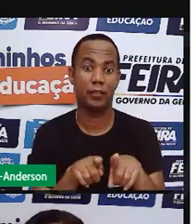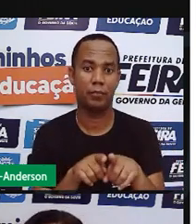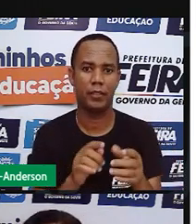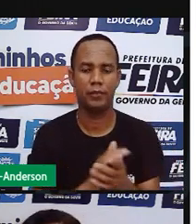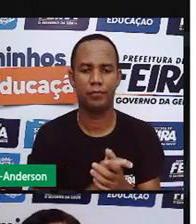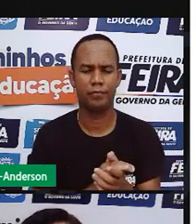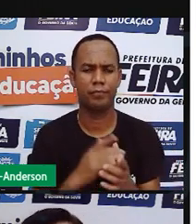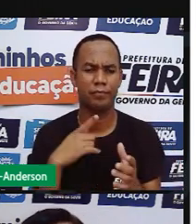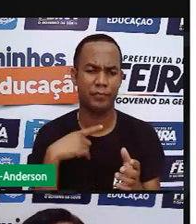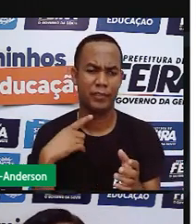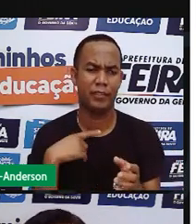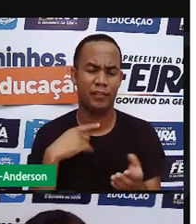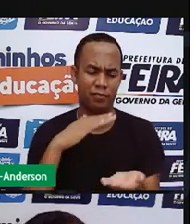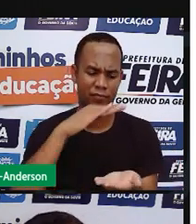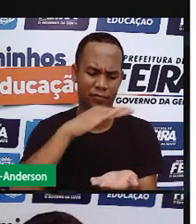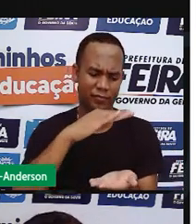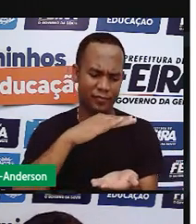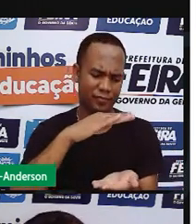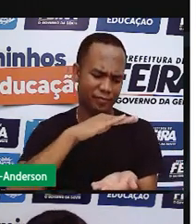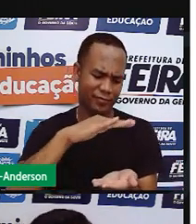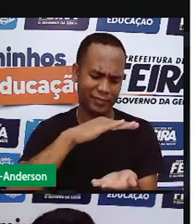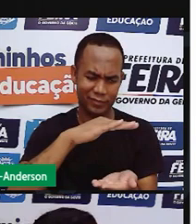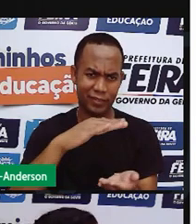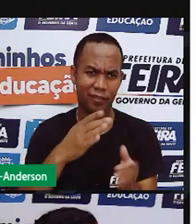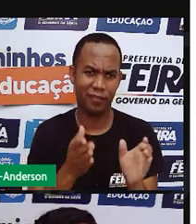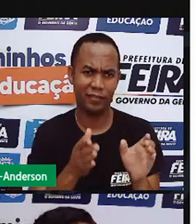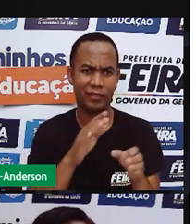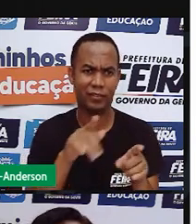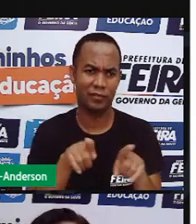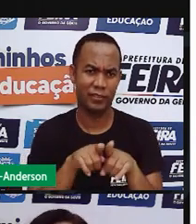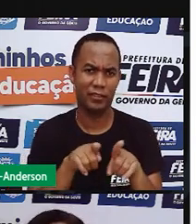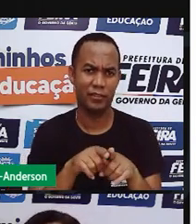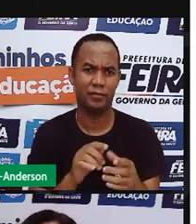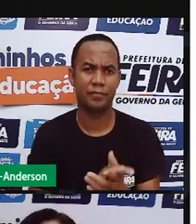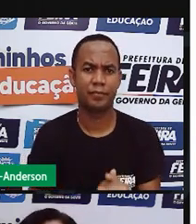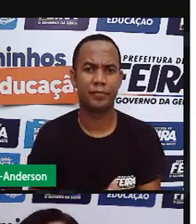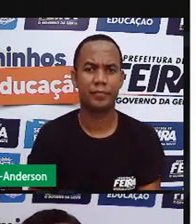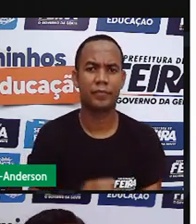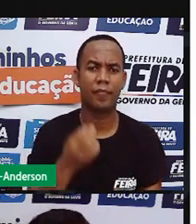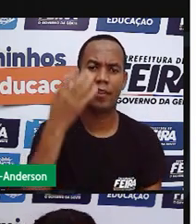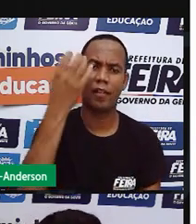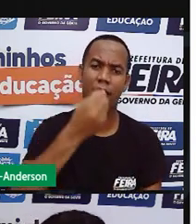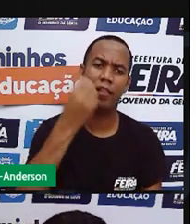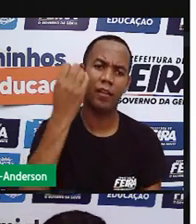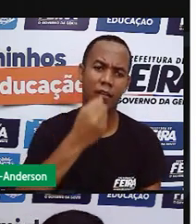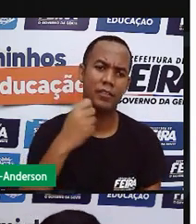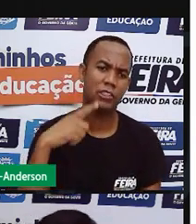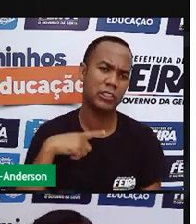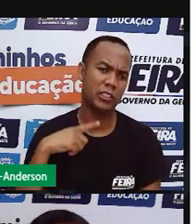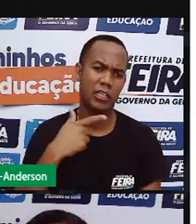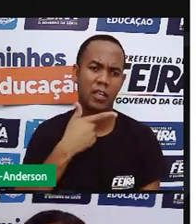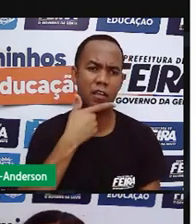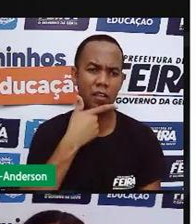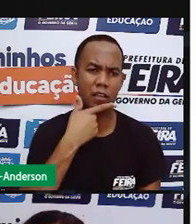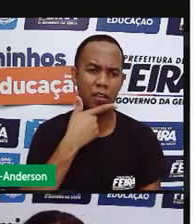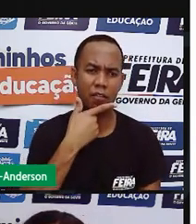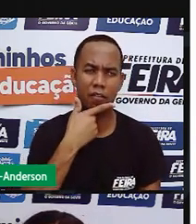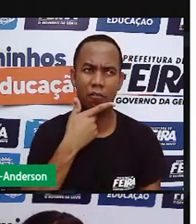embutidos, tudo aquilo que você vê de carne. Do leite, queijo, requeijão,